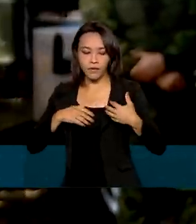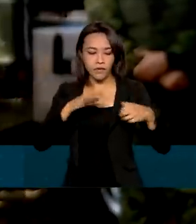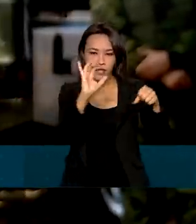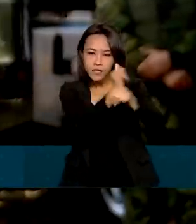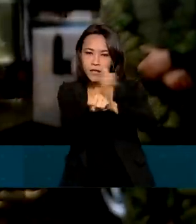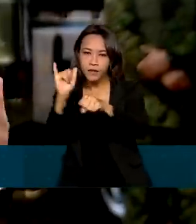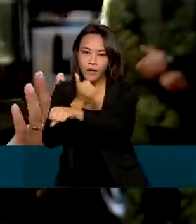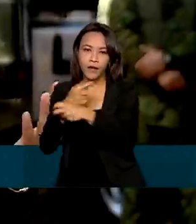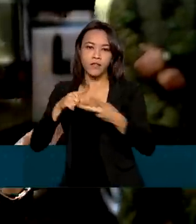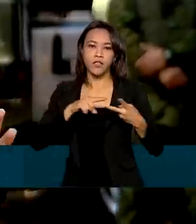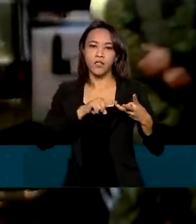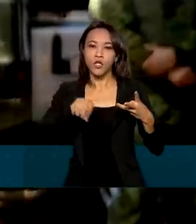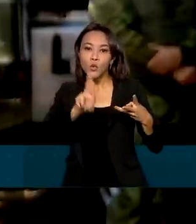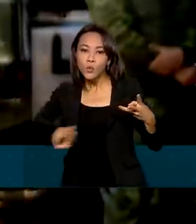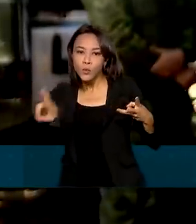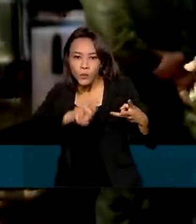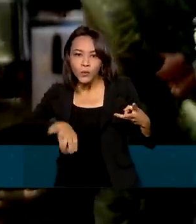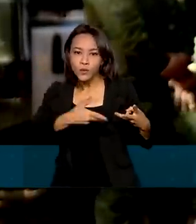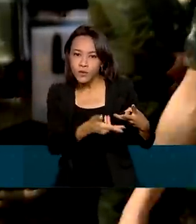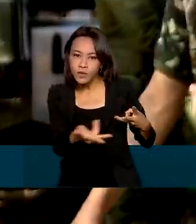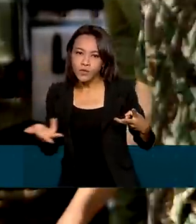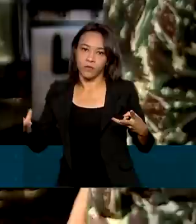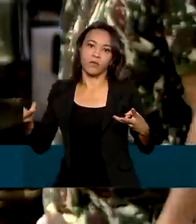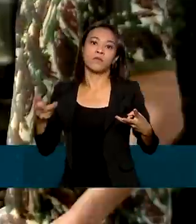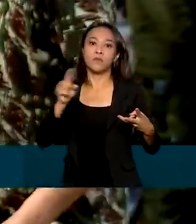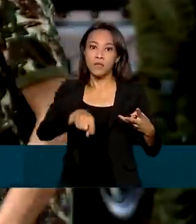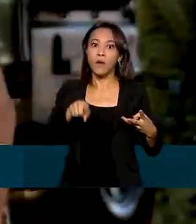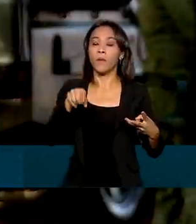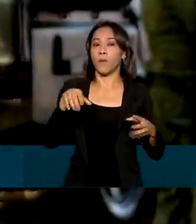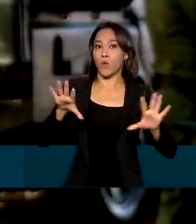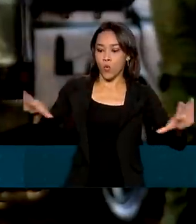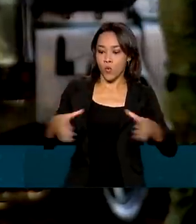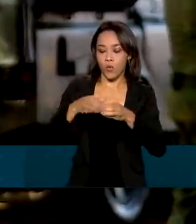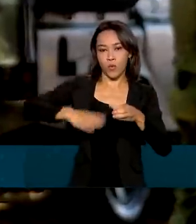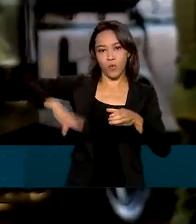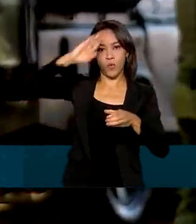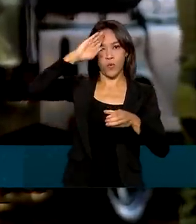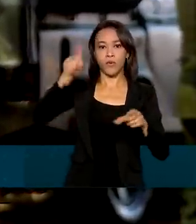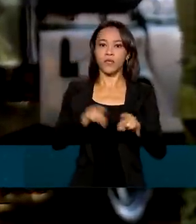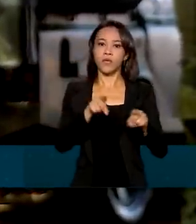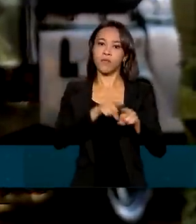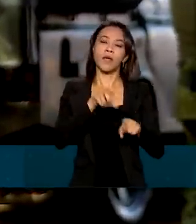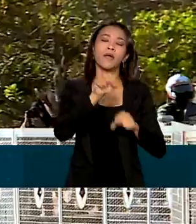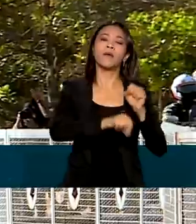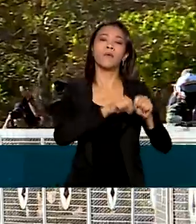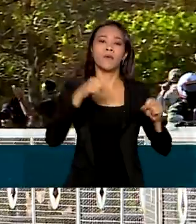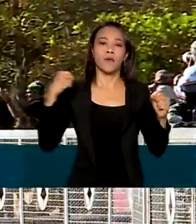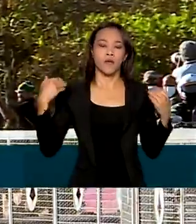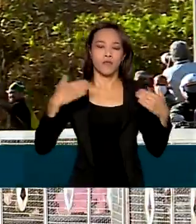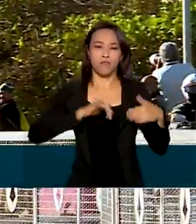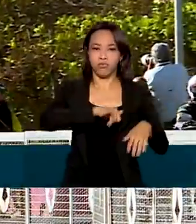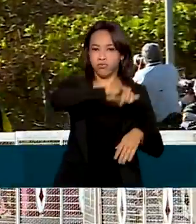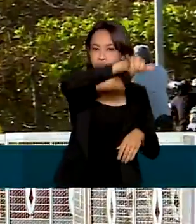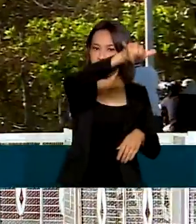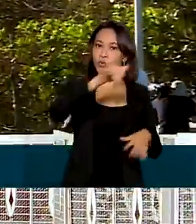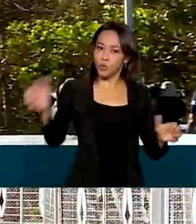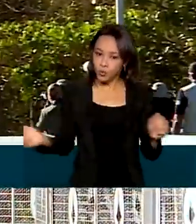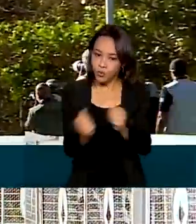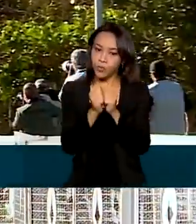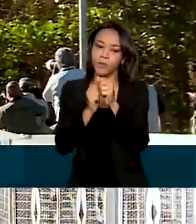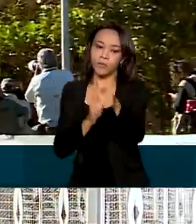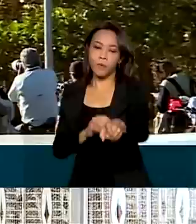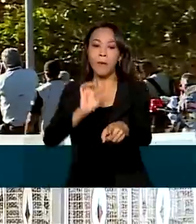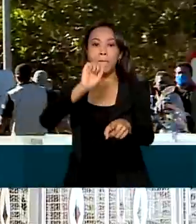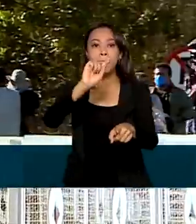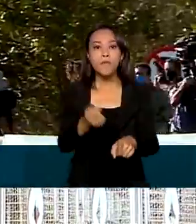dos equipamentos. Neste ano, de forma inédita, o Exército e a Força Aérea também participam da operação. 1.500 toneladas de